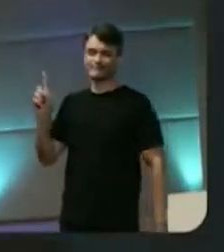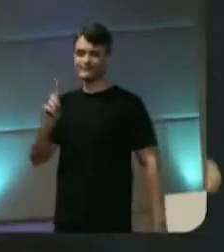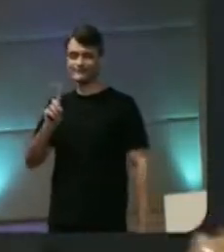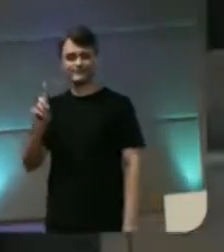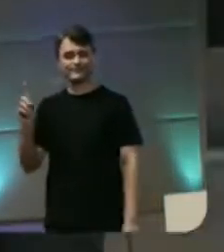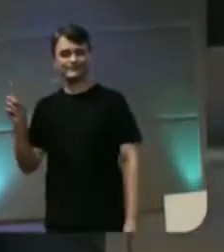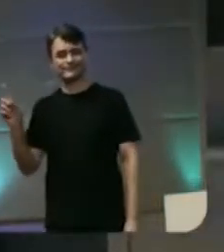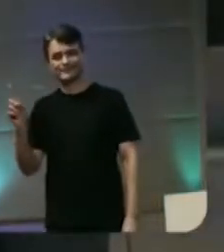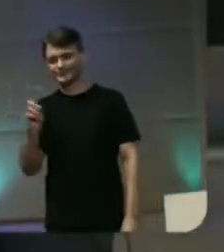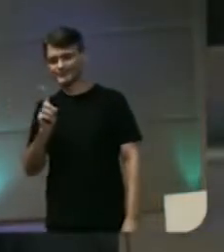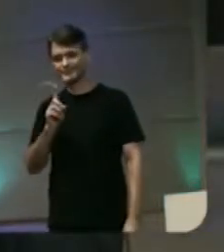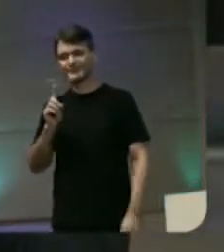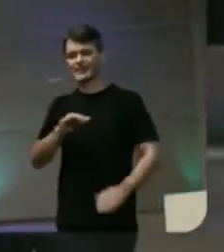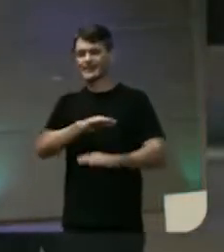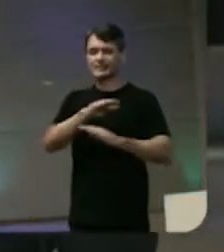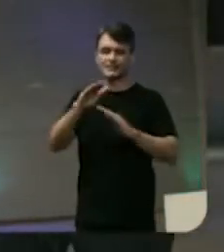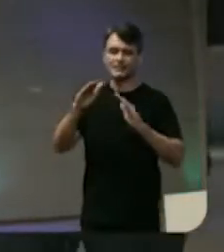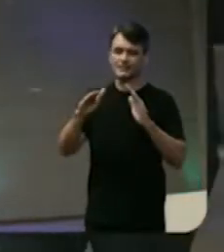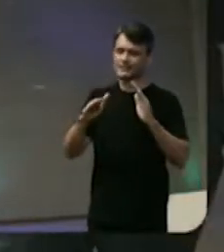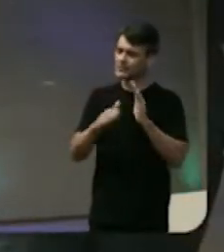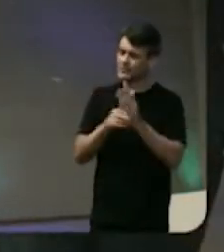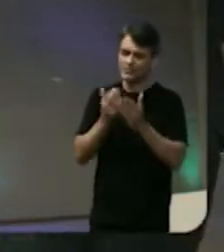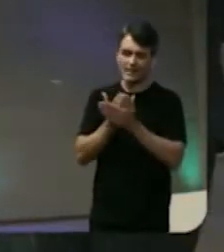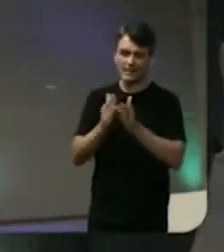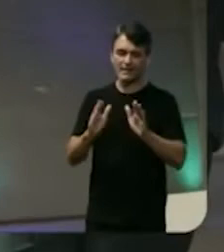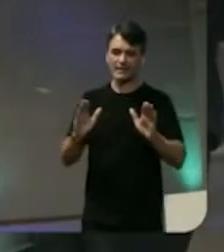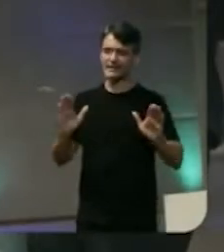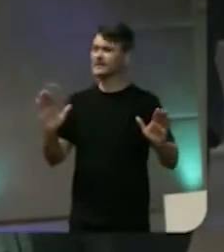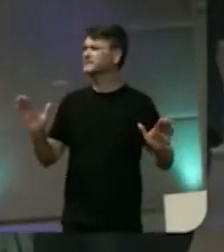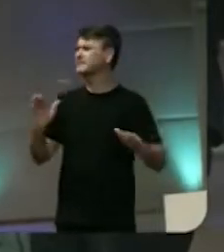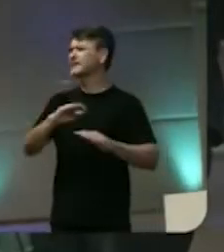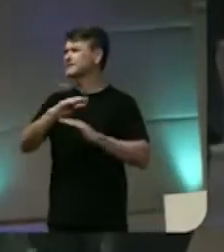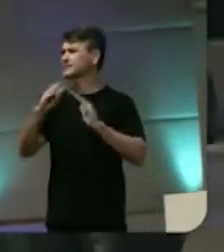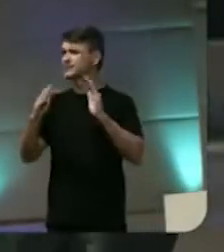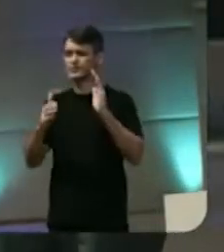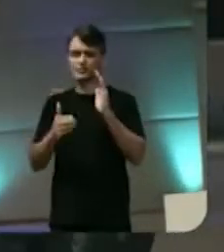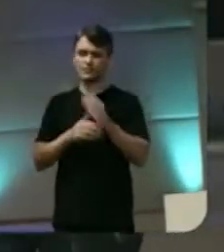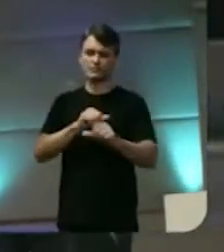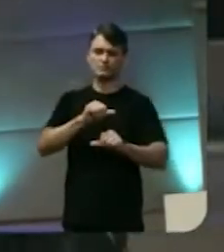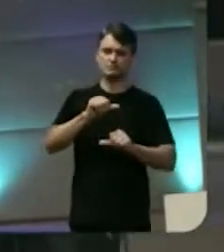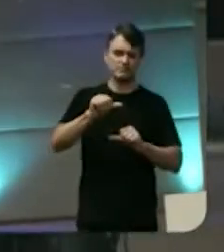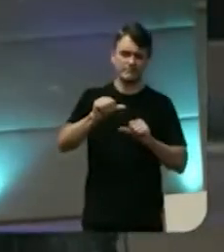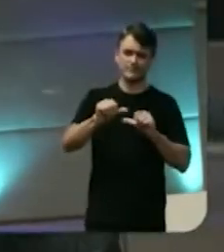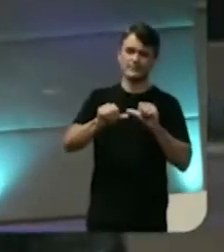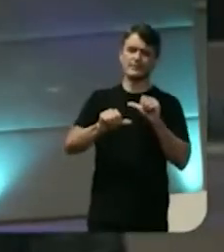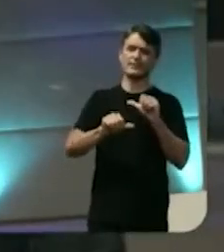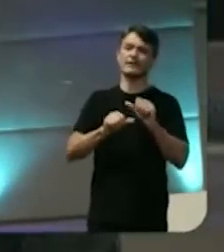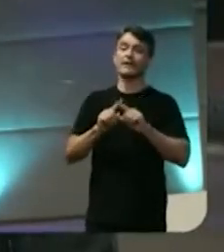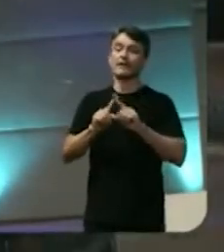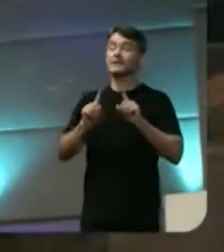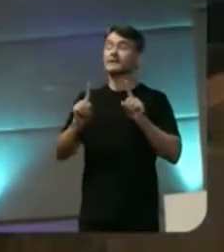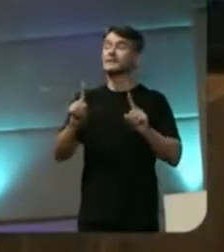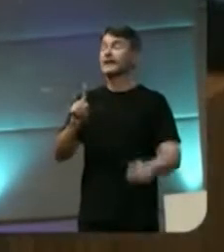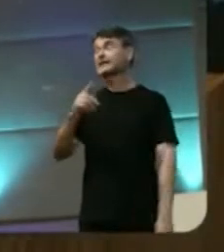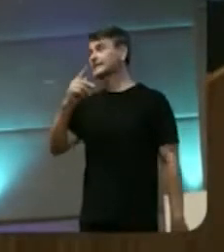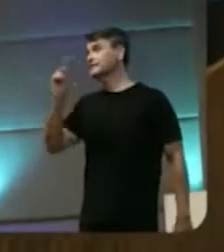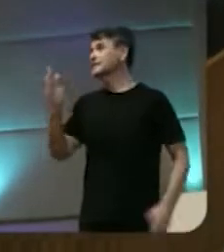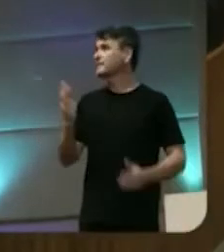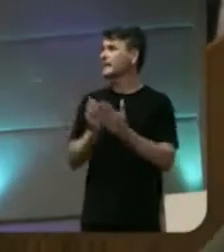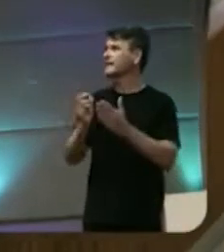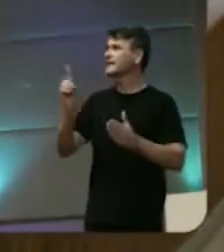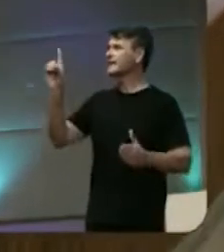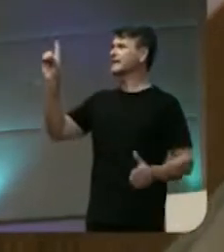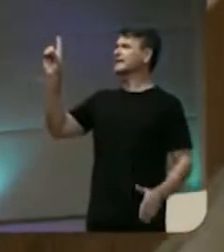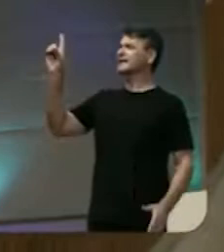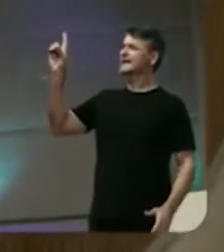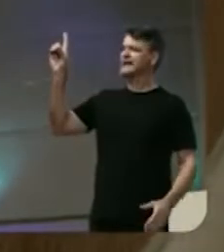Tudo pode passar, tudo pode passar, mas tua